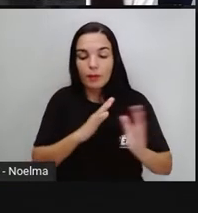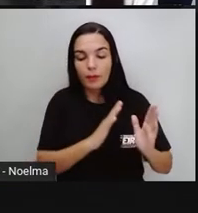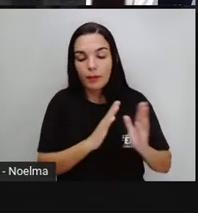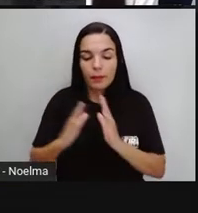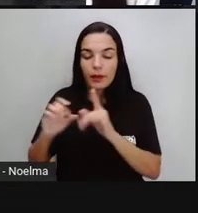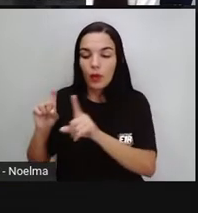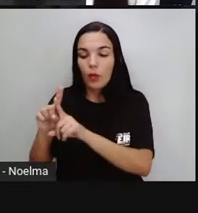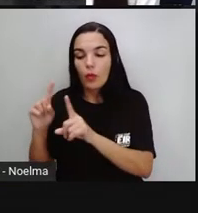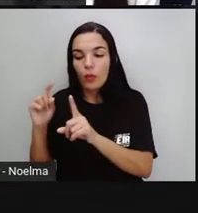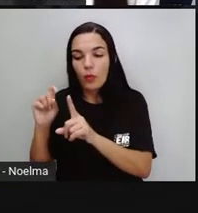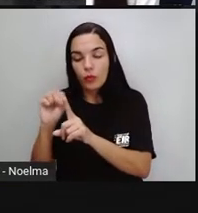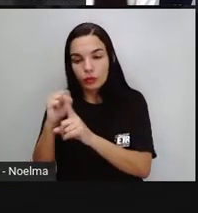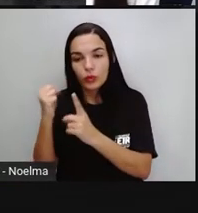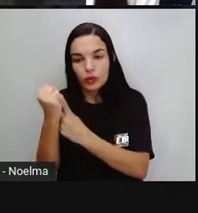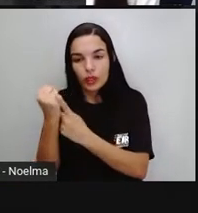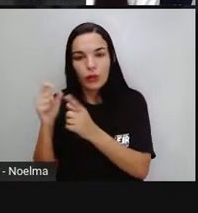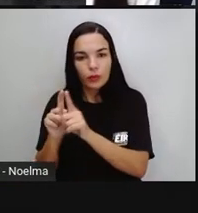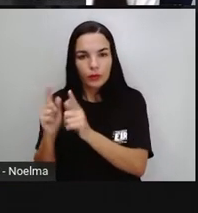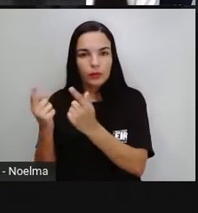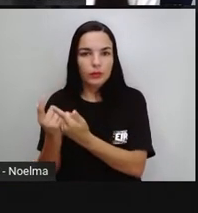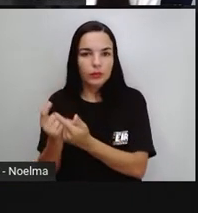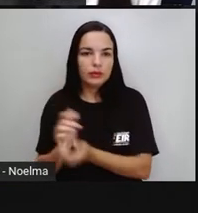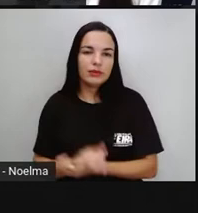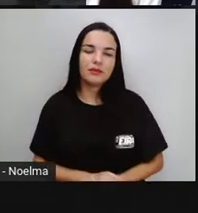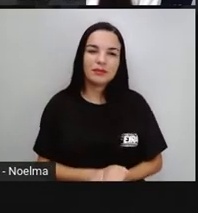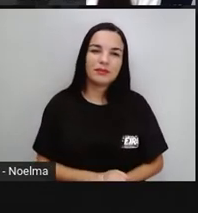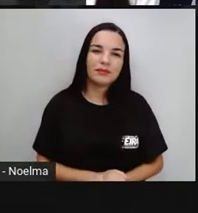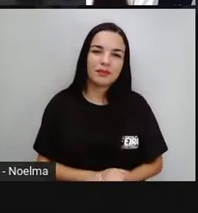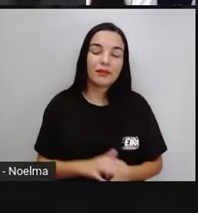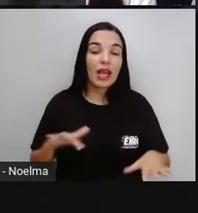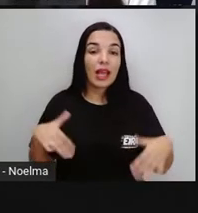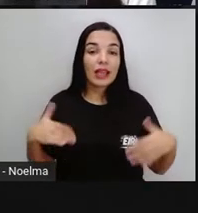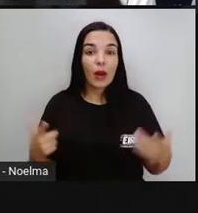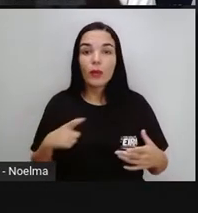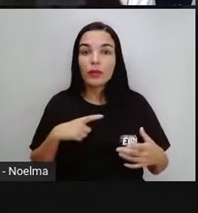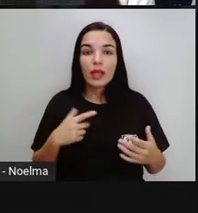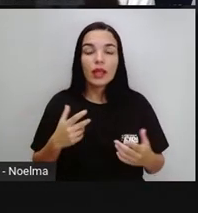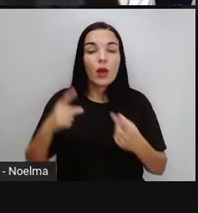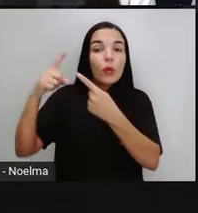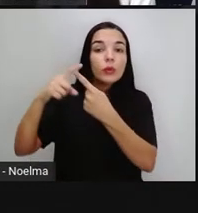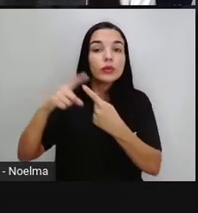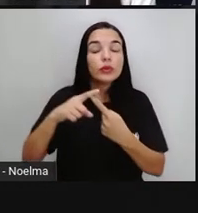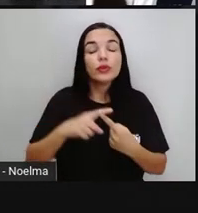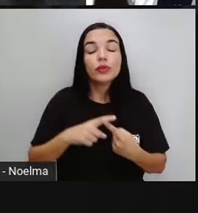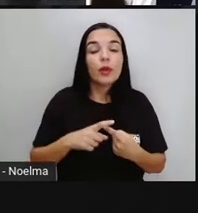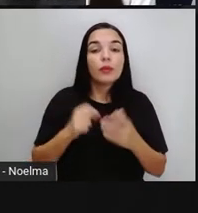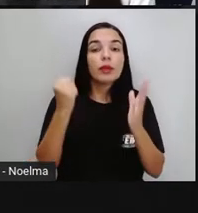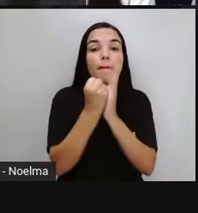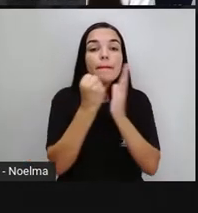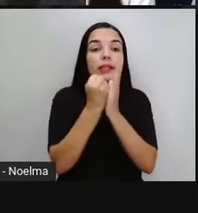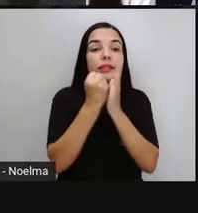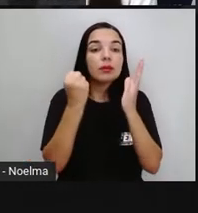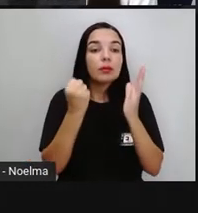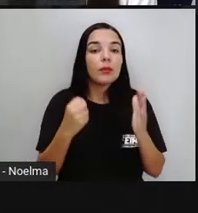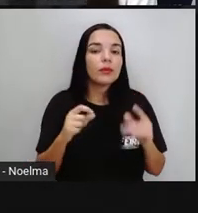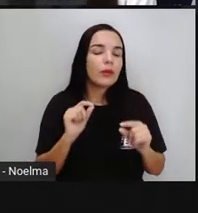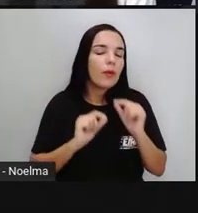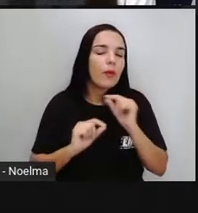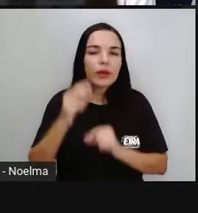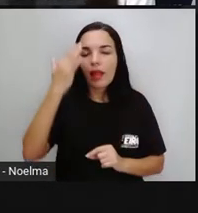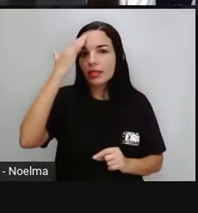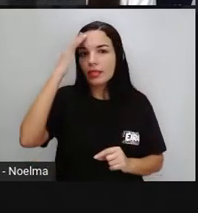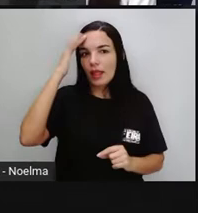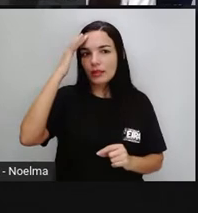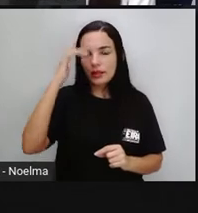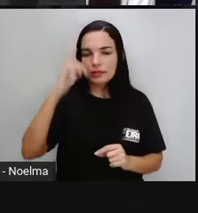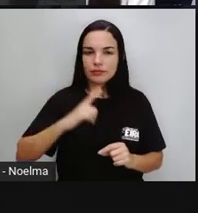social. E aí, em relação aos tipos de patrimônio, a gente pode entender, quando a gente pensa